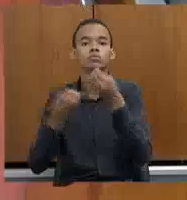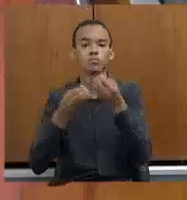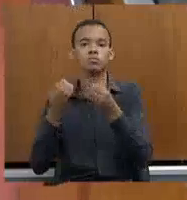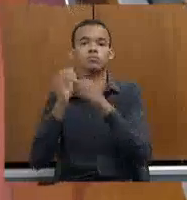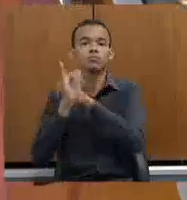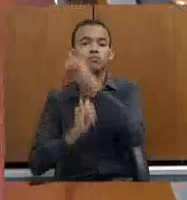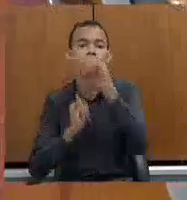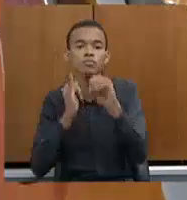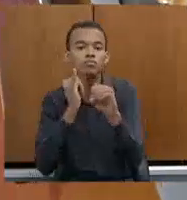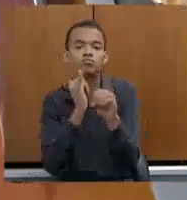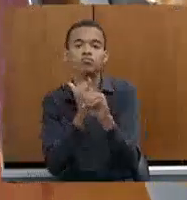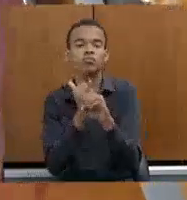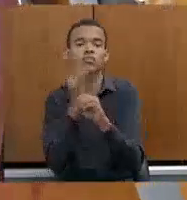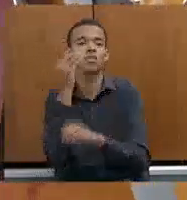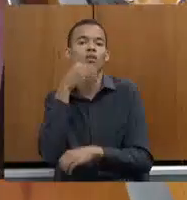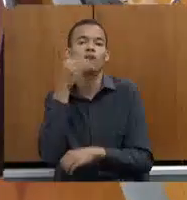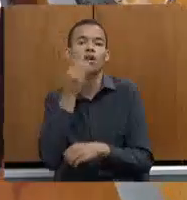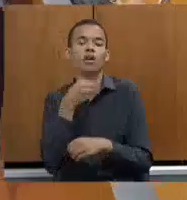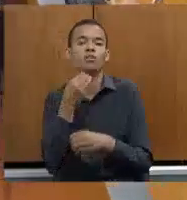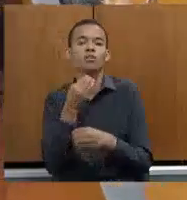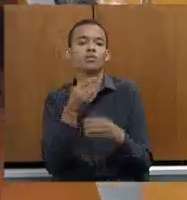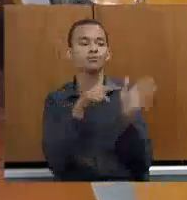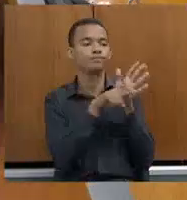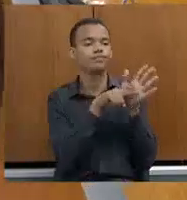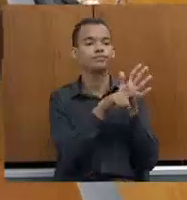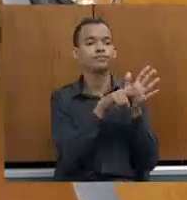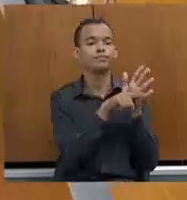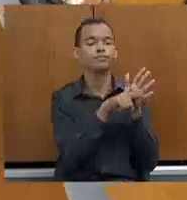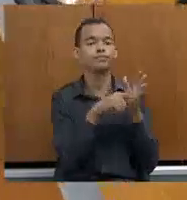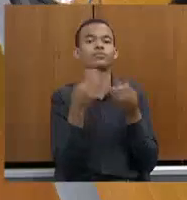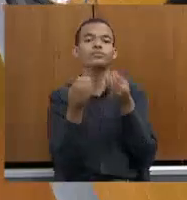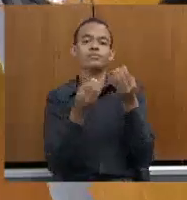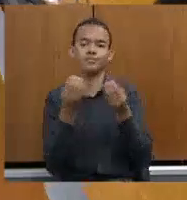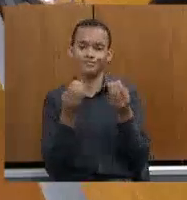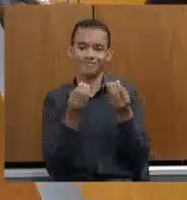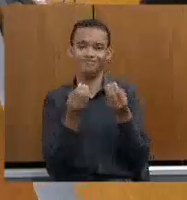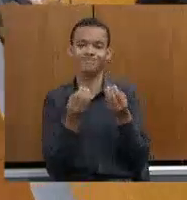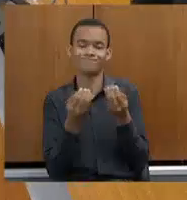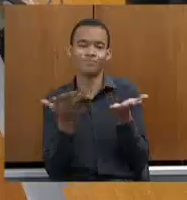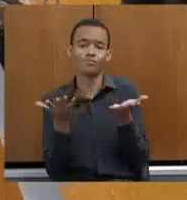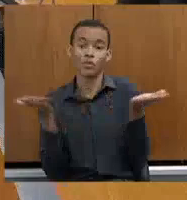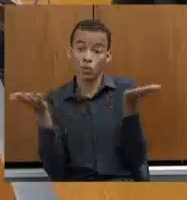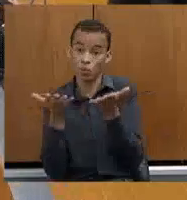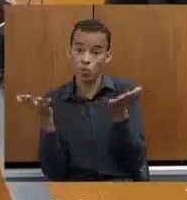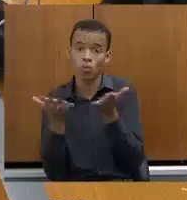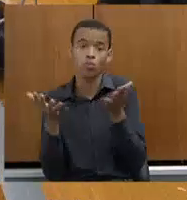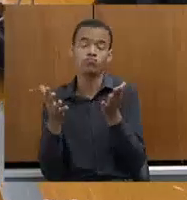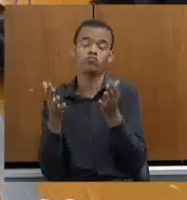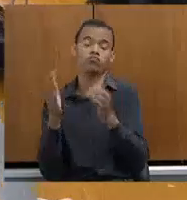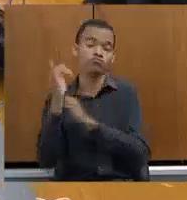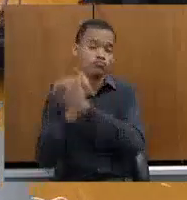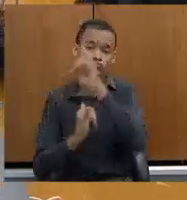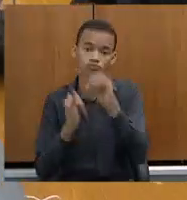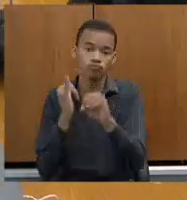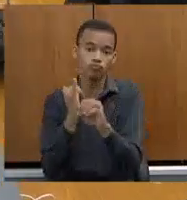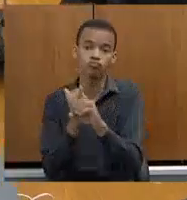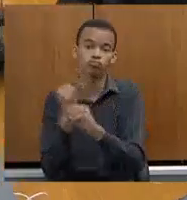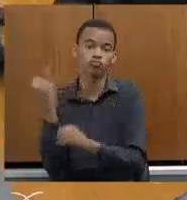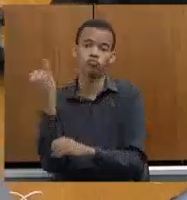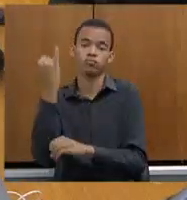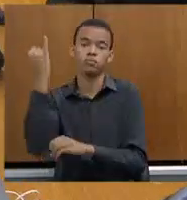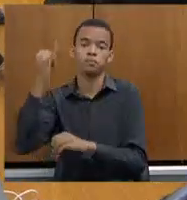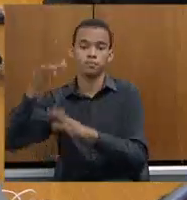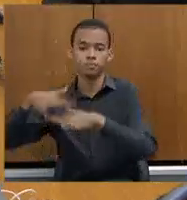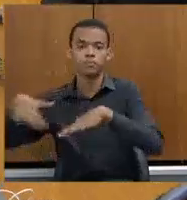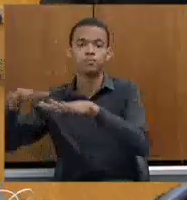diversas pesquisas pela internet. A internet, hoje, sem ela, numa delegacia, é algo assim que